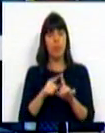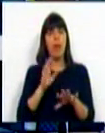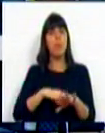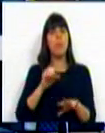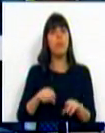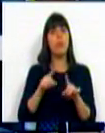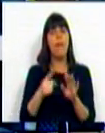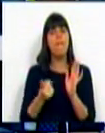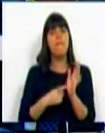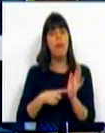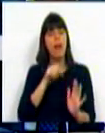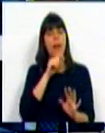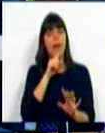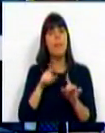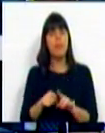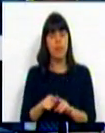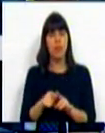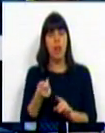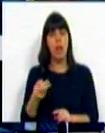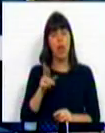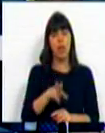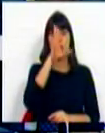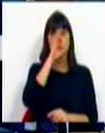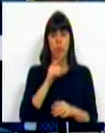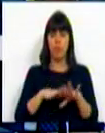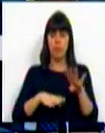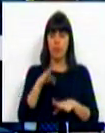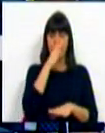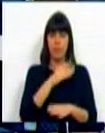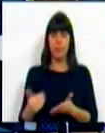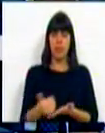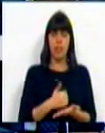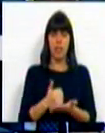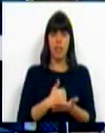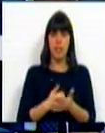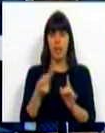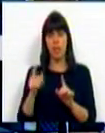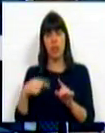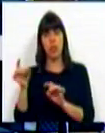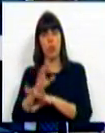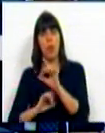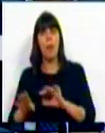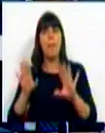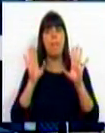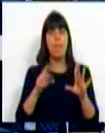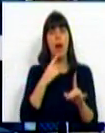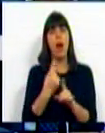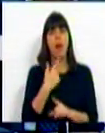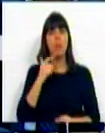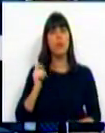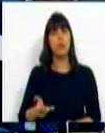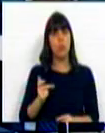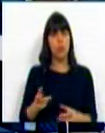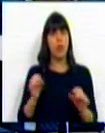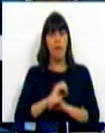sobretudo, à falta de capacidade do anterior Governo de executar receitas comunitárias. Mas, em todo o caso, há muitos anos